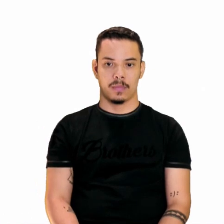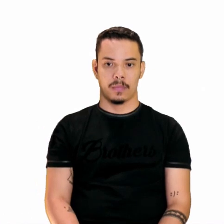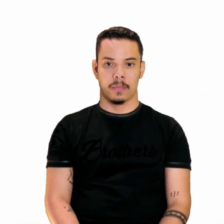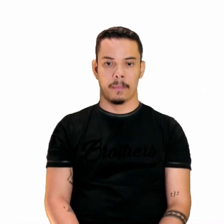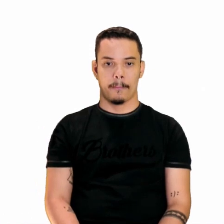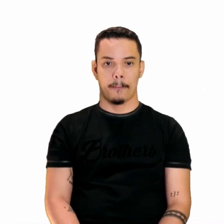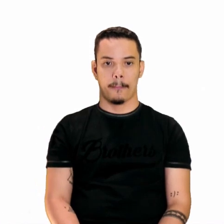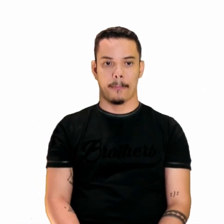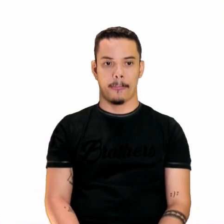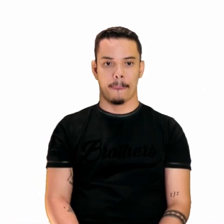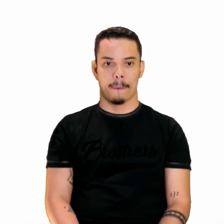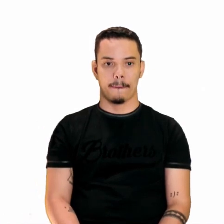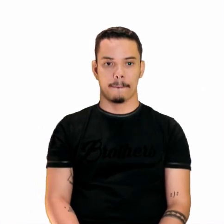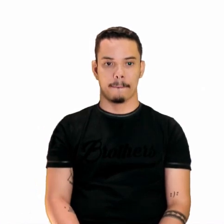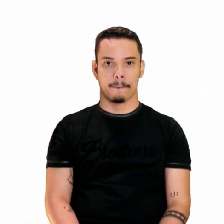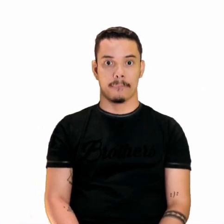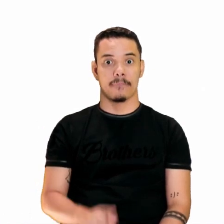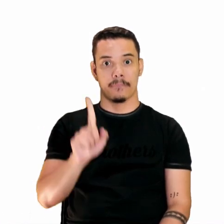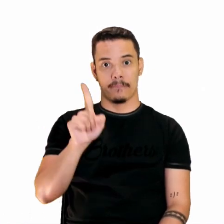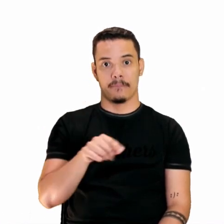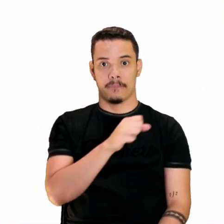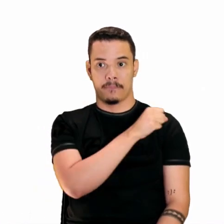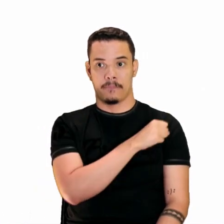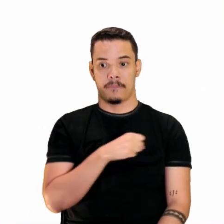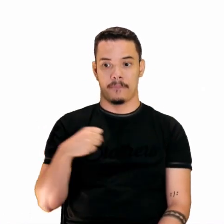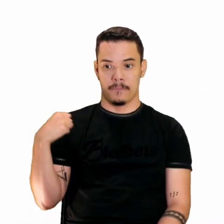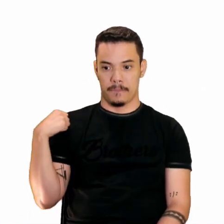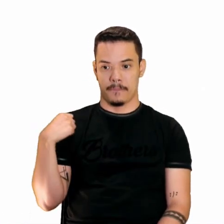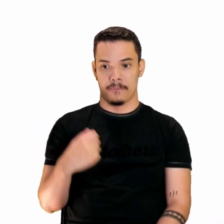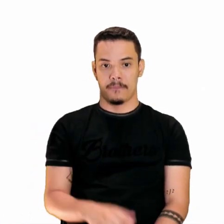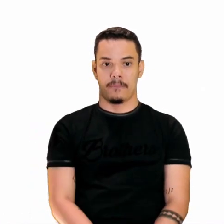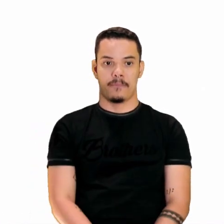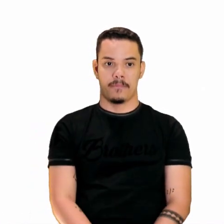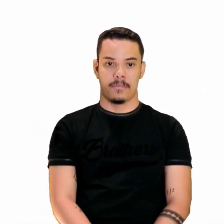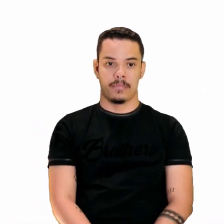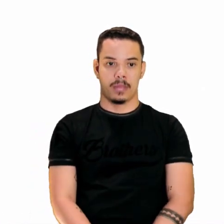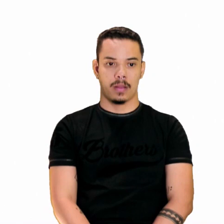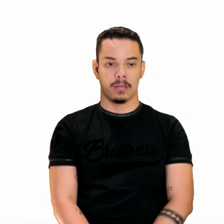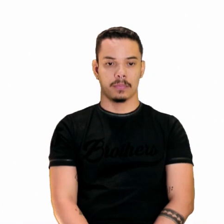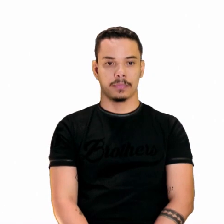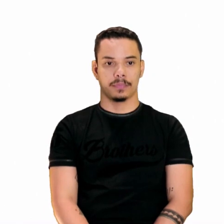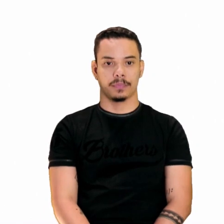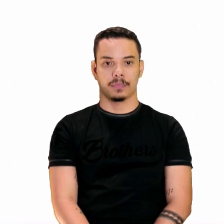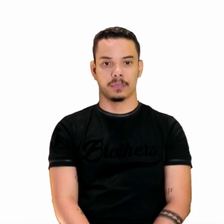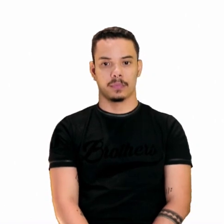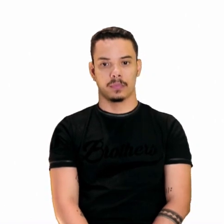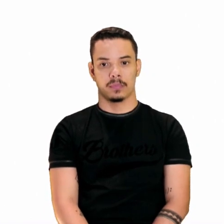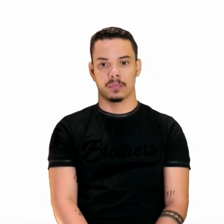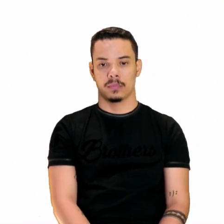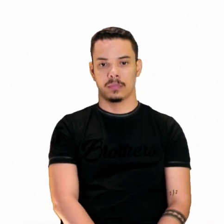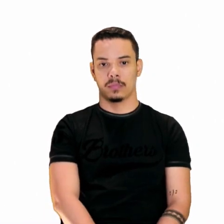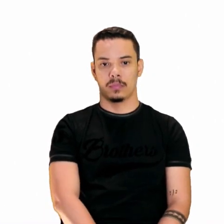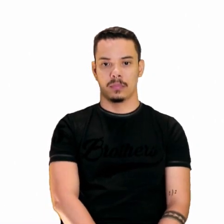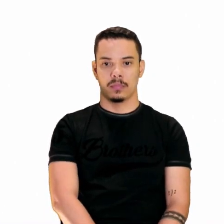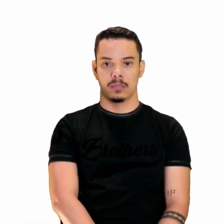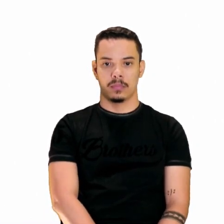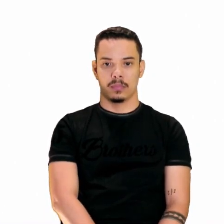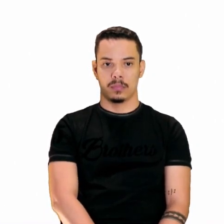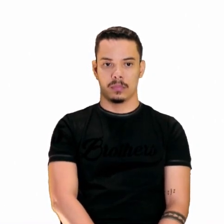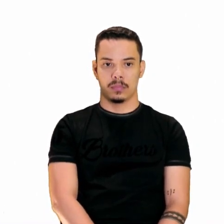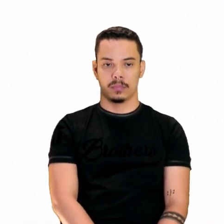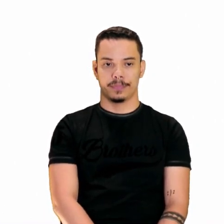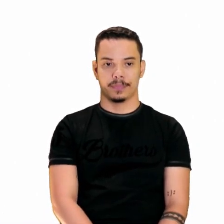quem? Do Sócrates. E aí, está, né? Para um novo texto. Isso aí já é um novo texto.